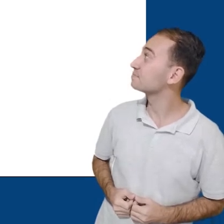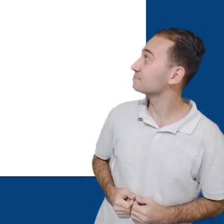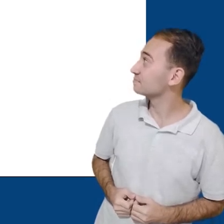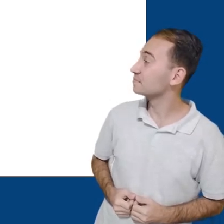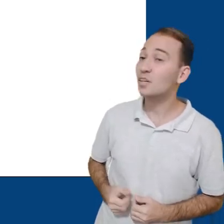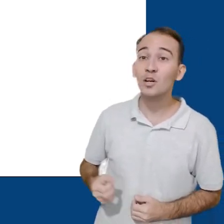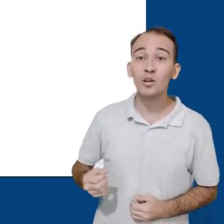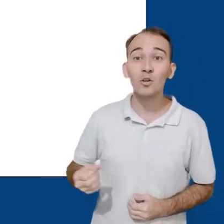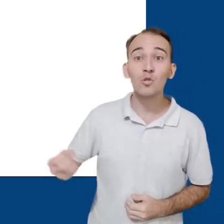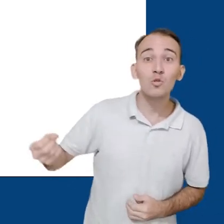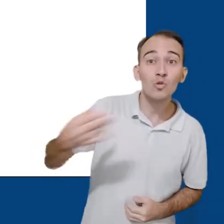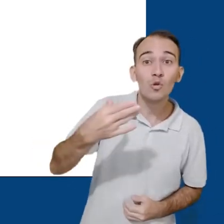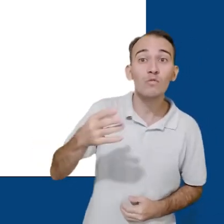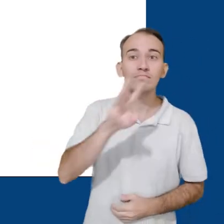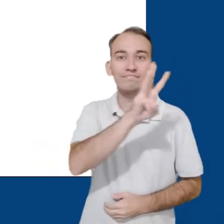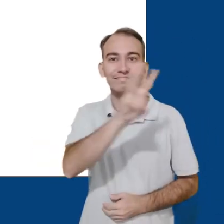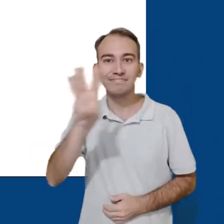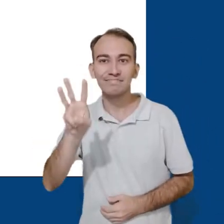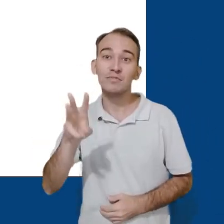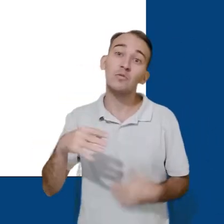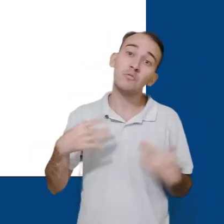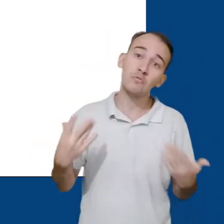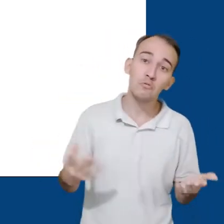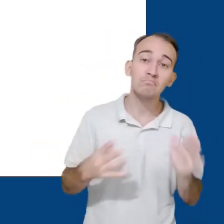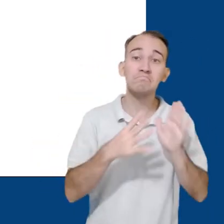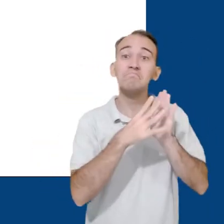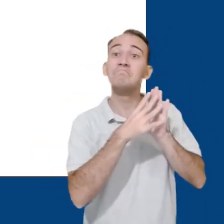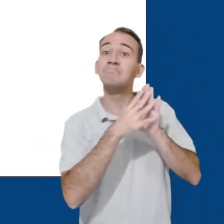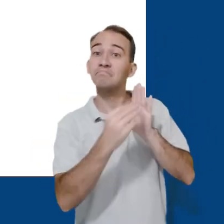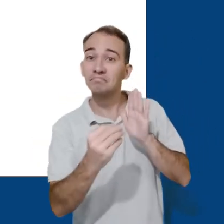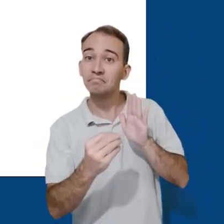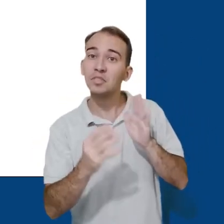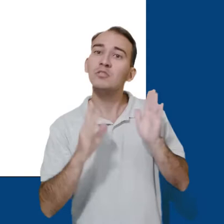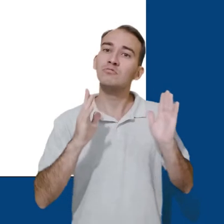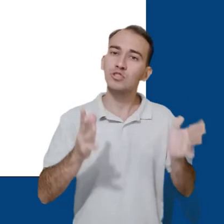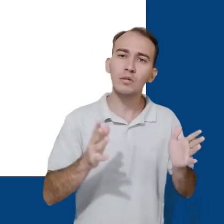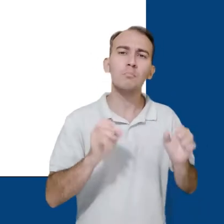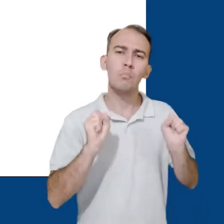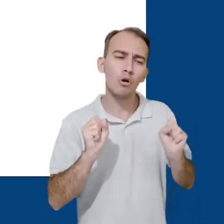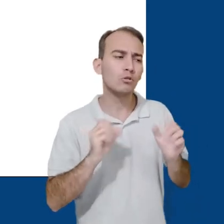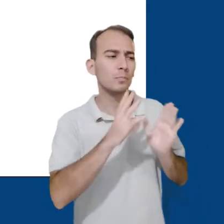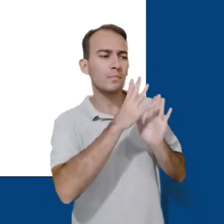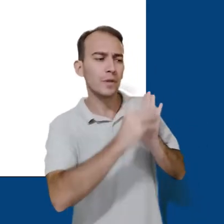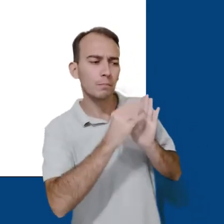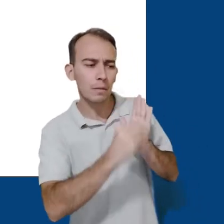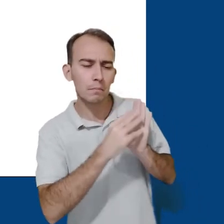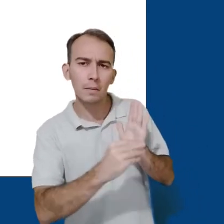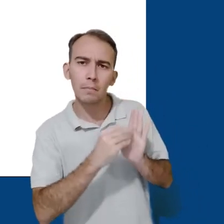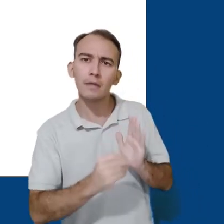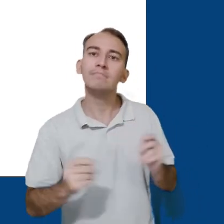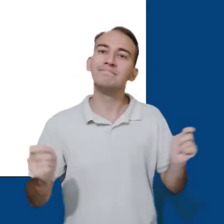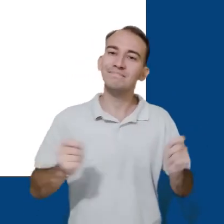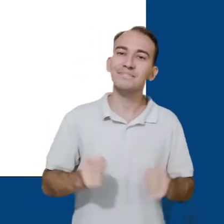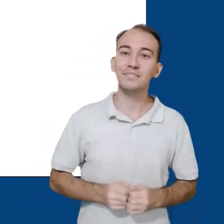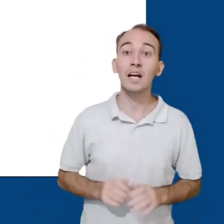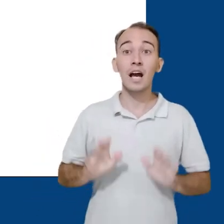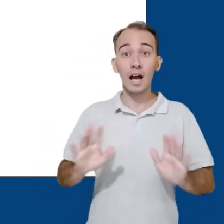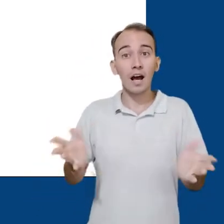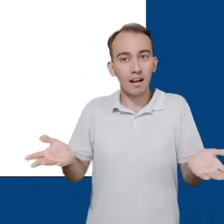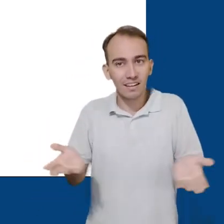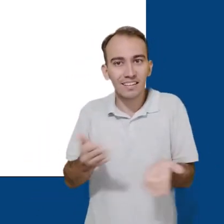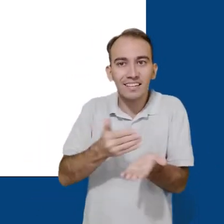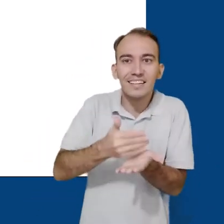para iniciar um novo site. E a seção inferior mostra os sites desenvolvidos vinculados à sua conta Google. Vamos começar